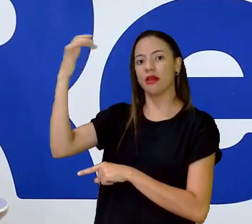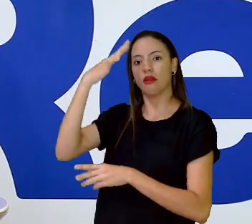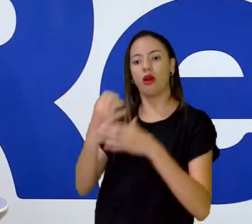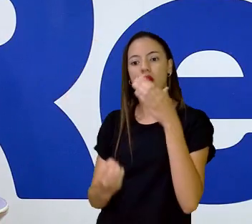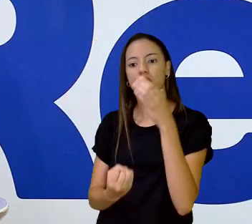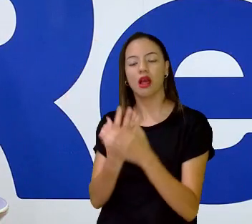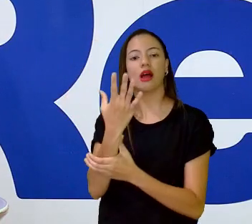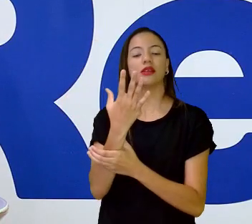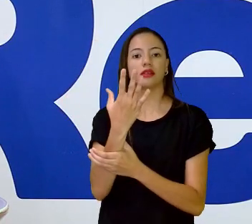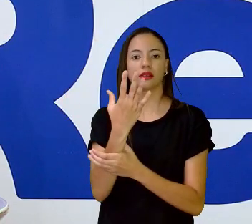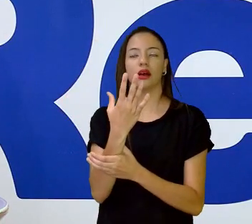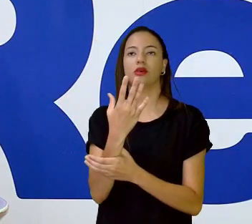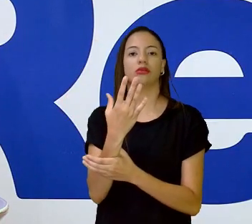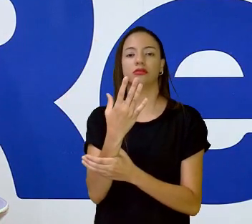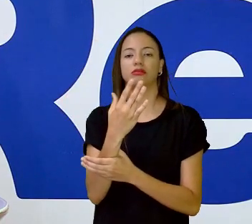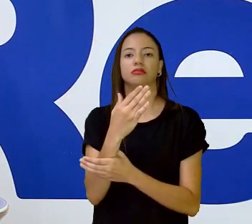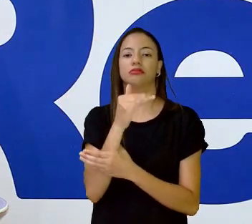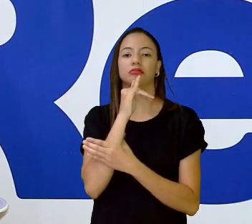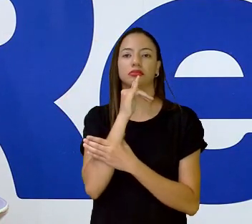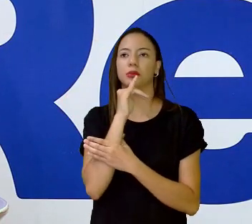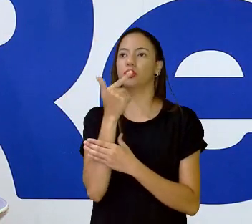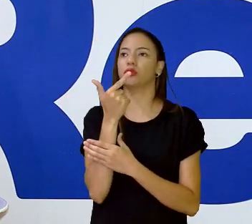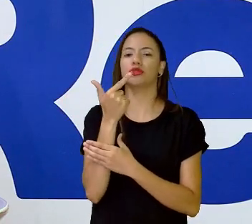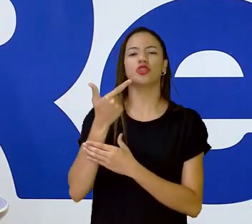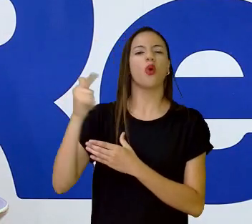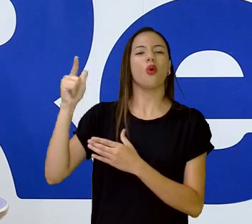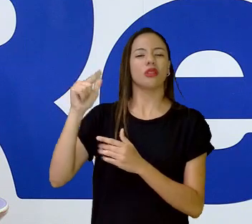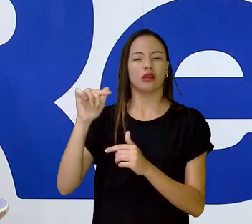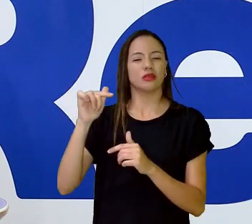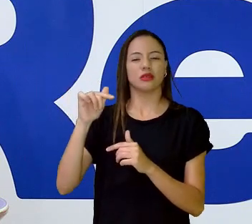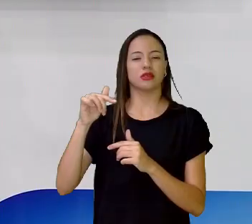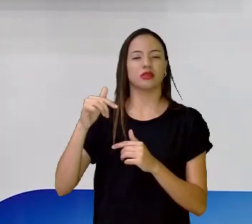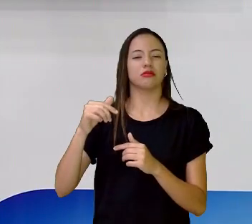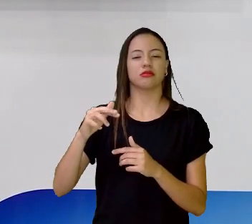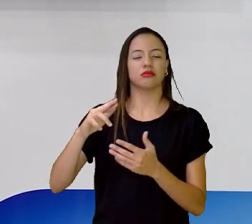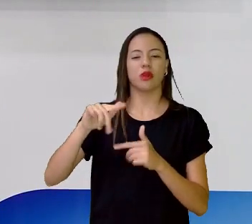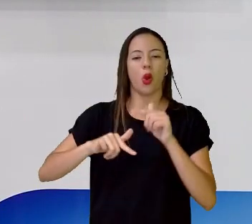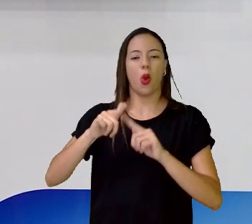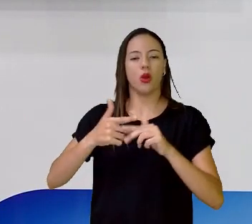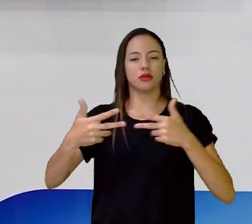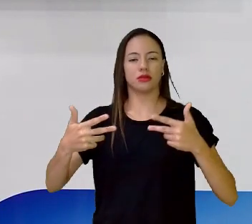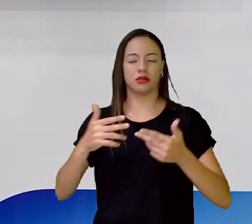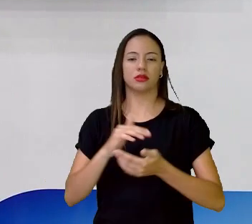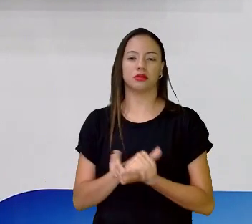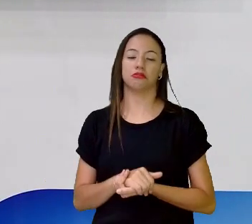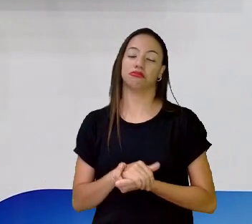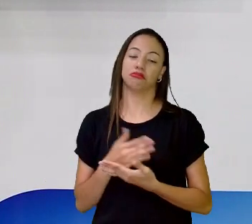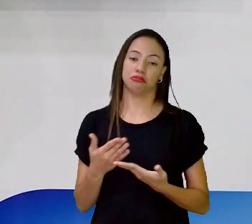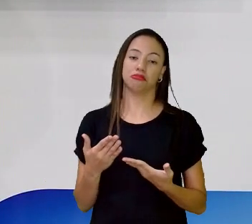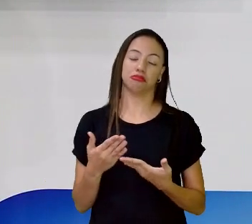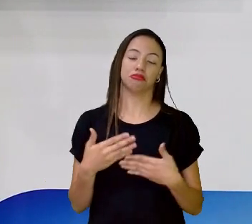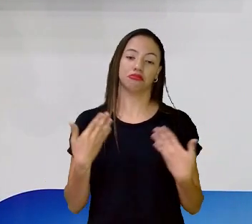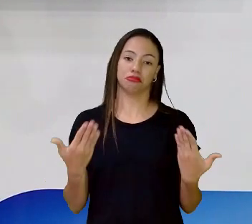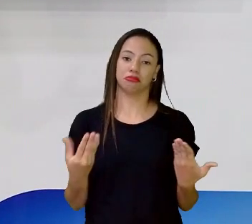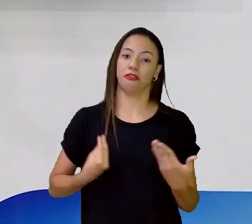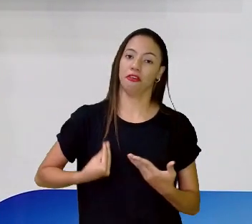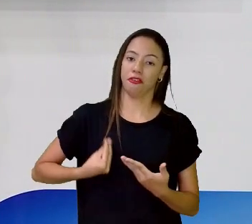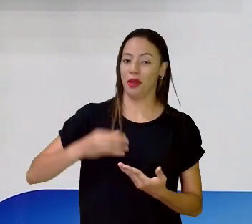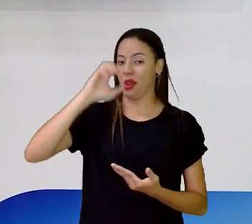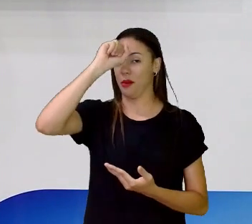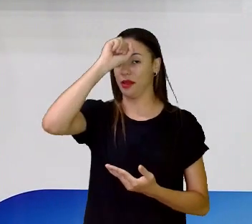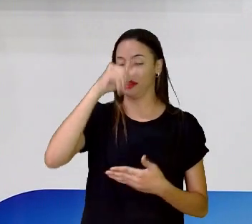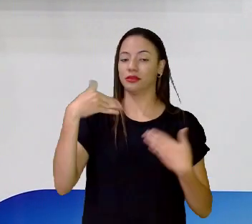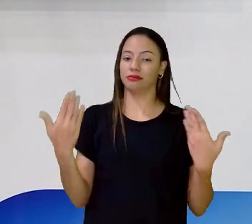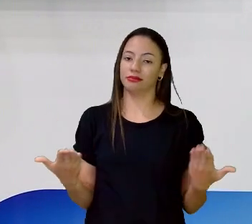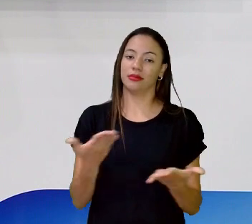para os seres humanos estarem criando, né? Isso é um fato. Bom, vivendo e aprendendo. Não mais, gente, a nossa aula está